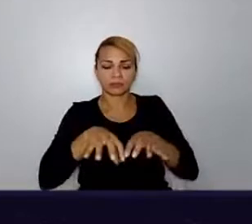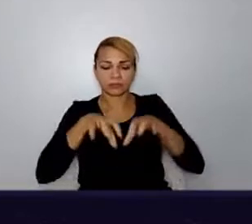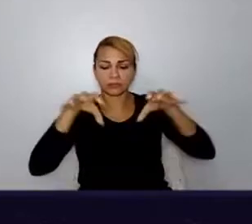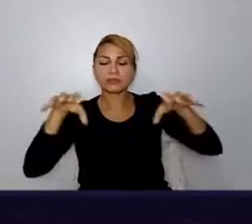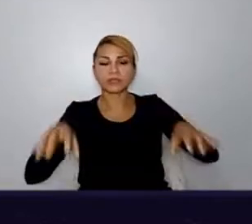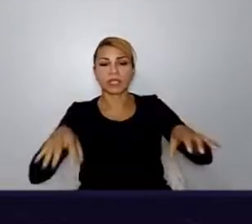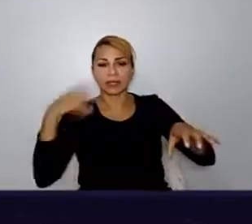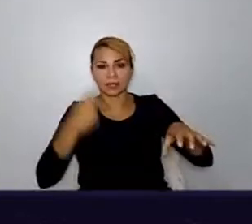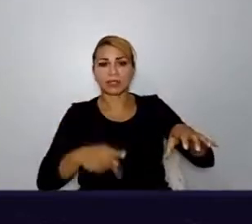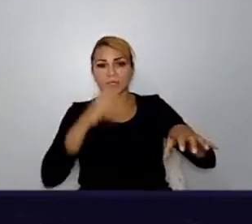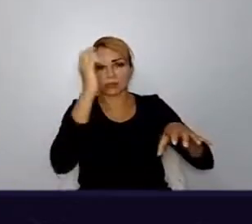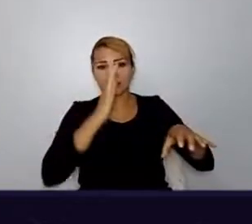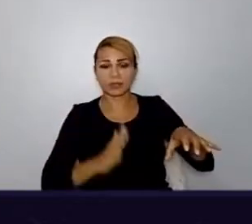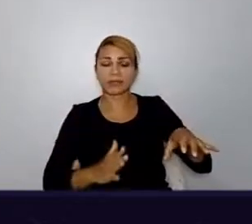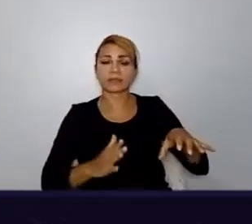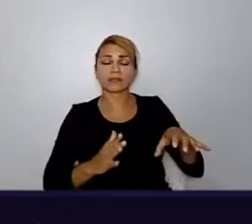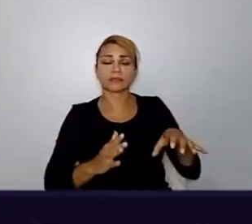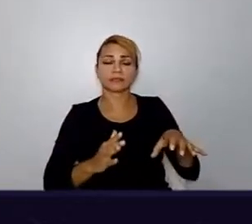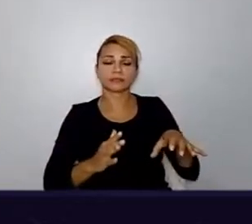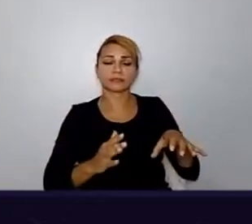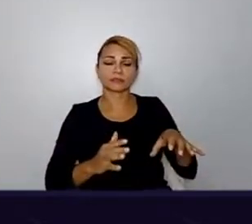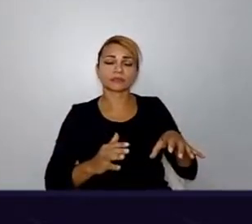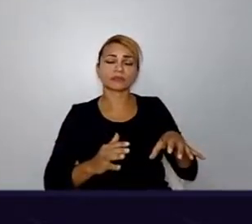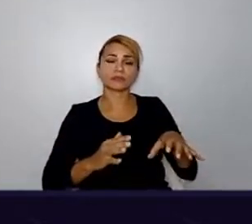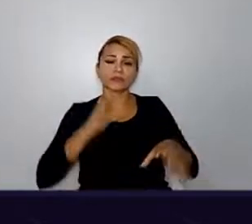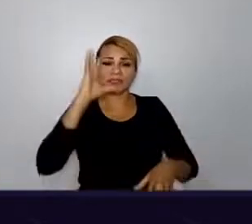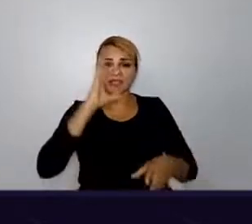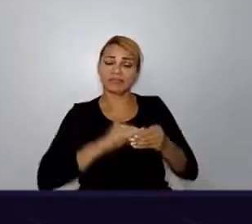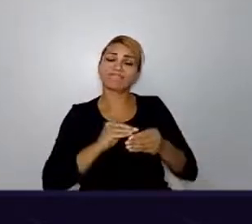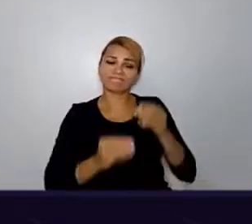Brasil, acabou criando.